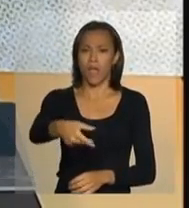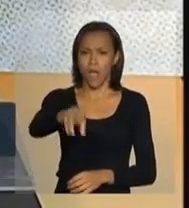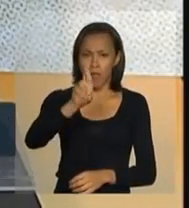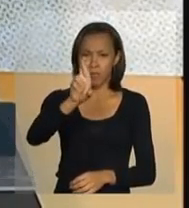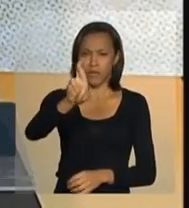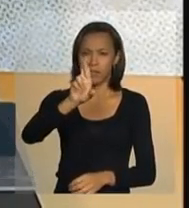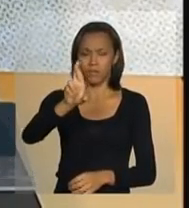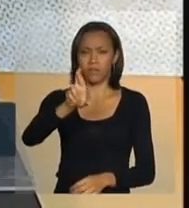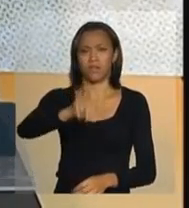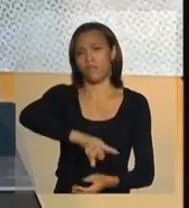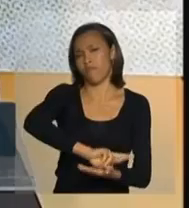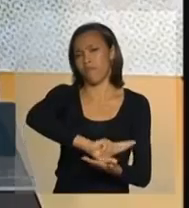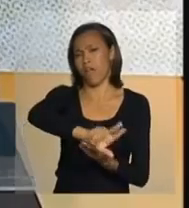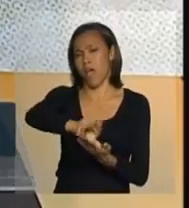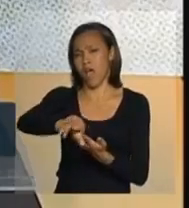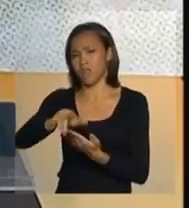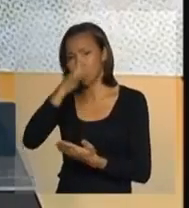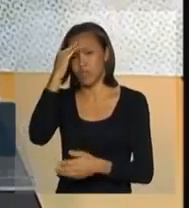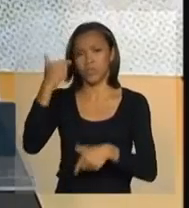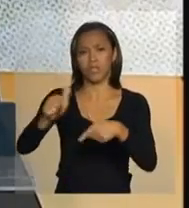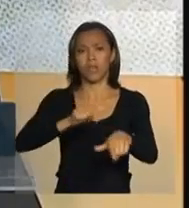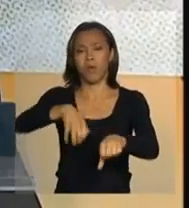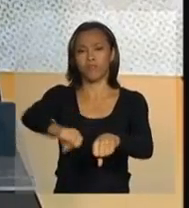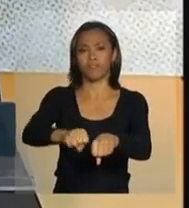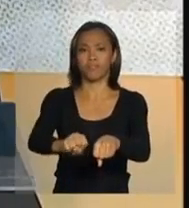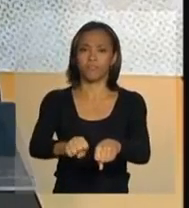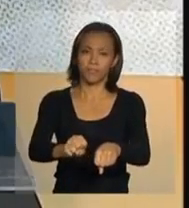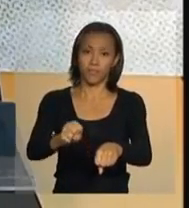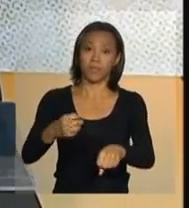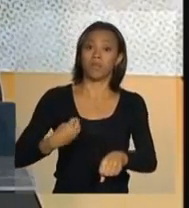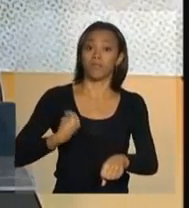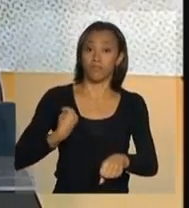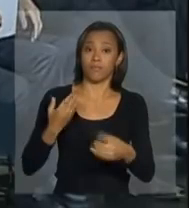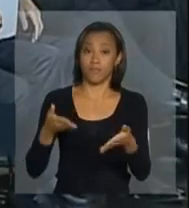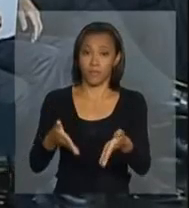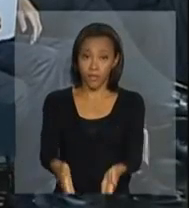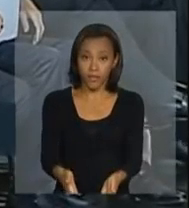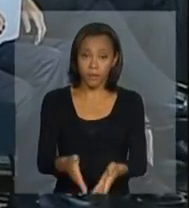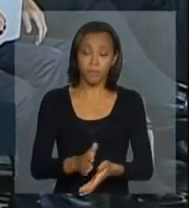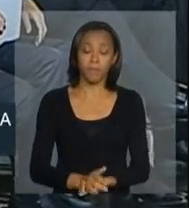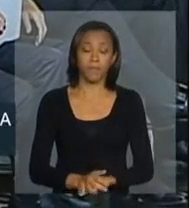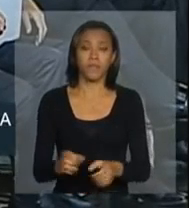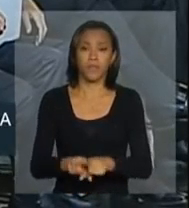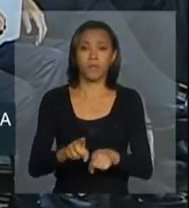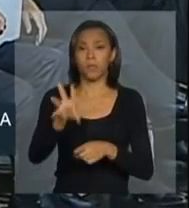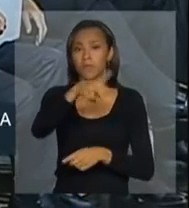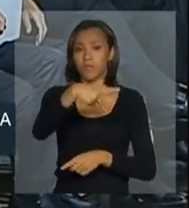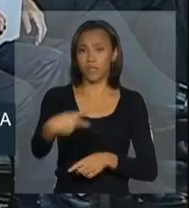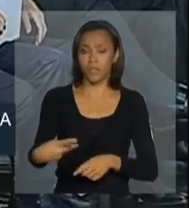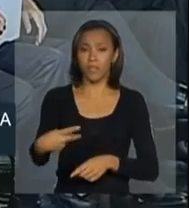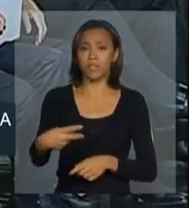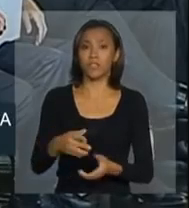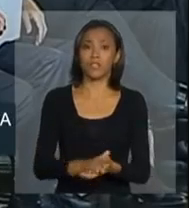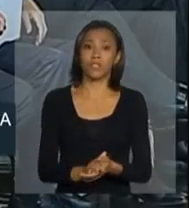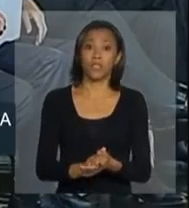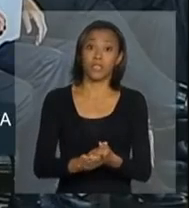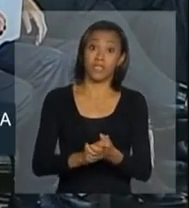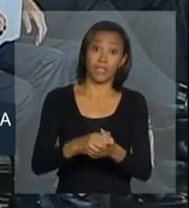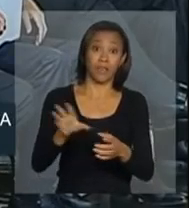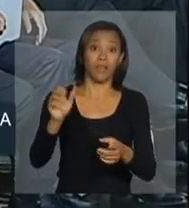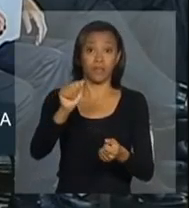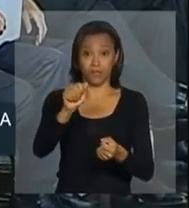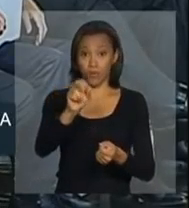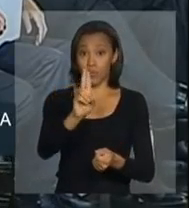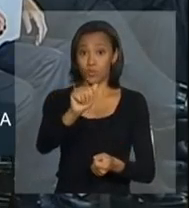de motoboys aqui presentes, o presidente da União Nacional de Caminhoneiros,